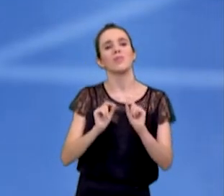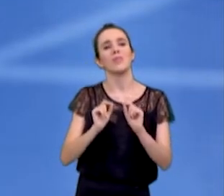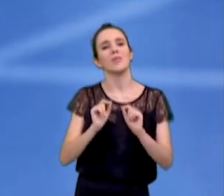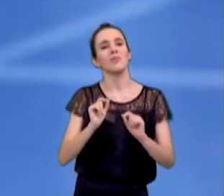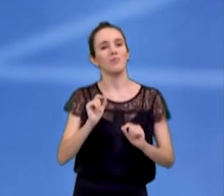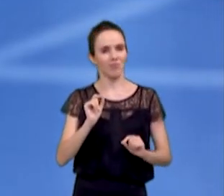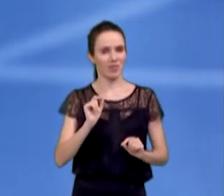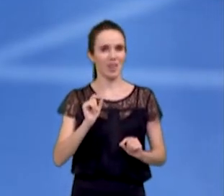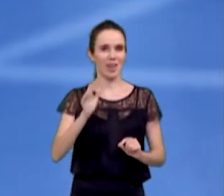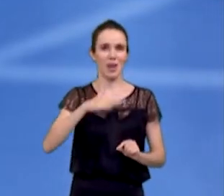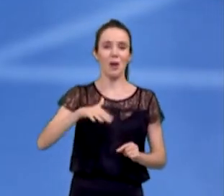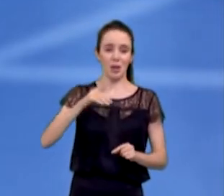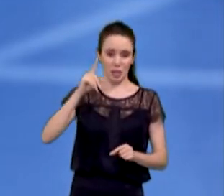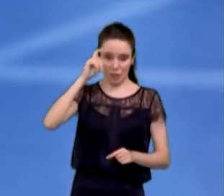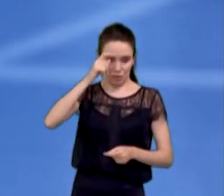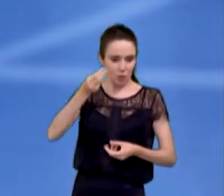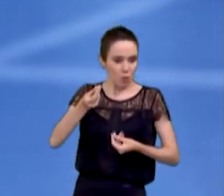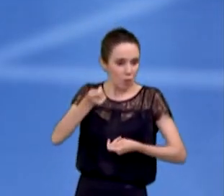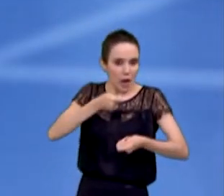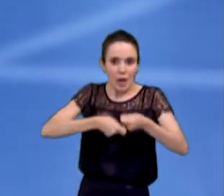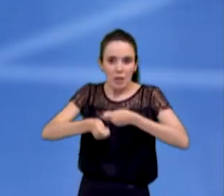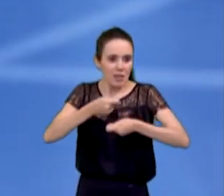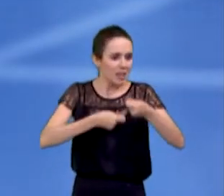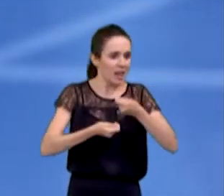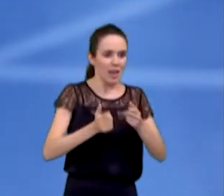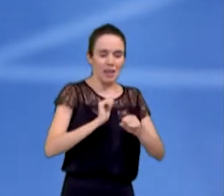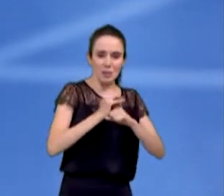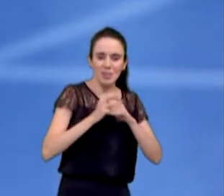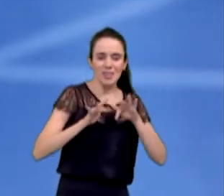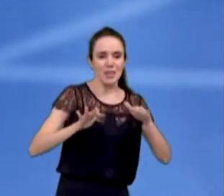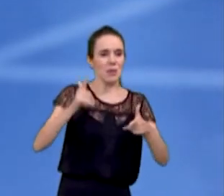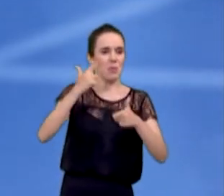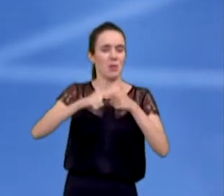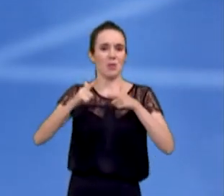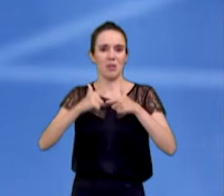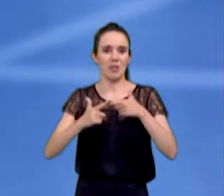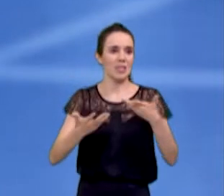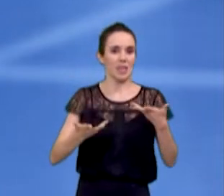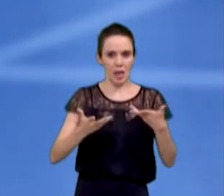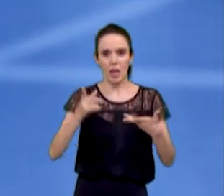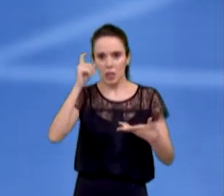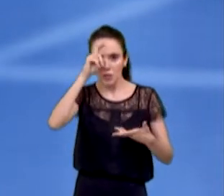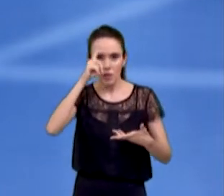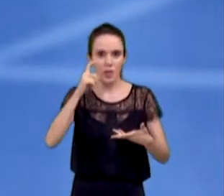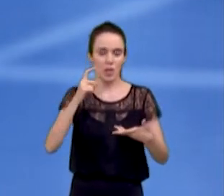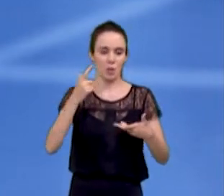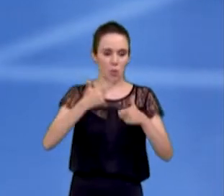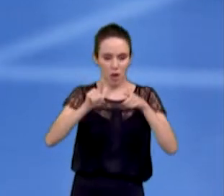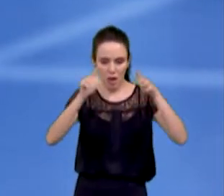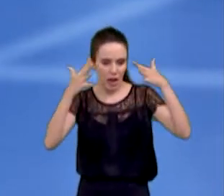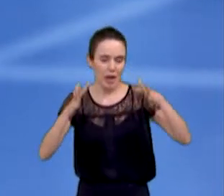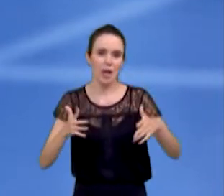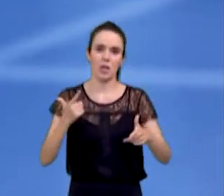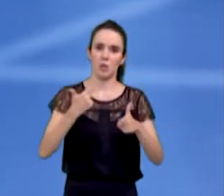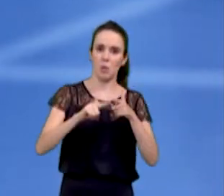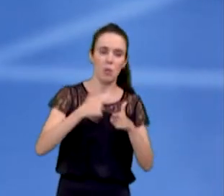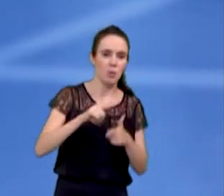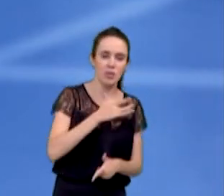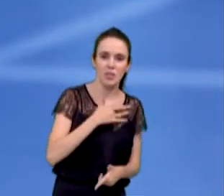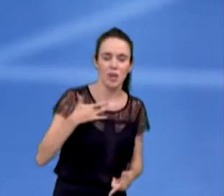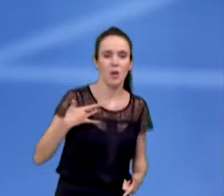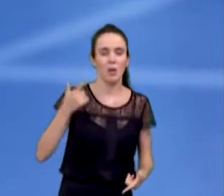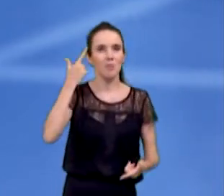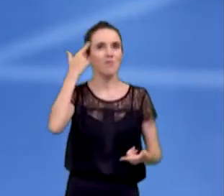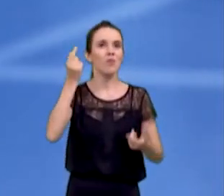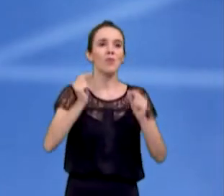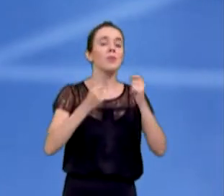A gestão da crise, ela foi bastante complicada. Quando a gente fala em gerir uma crise, a gente tem que pensar primeiro em uma boa comunicação